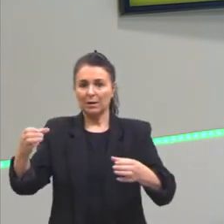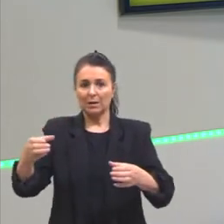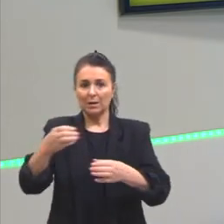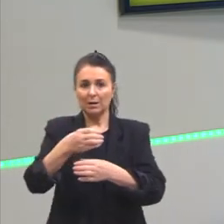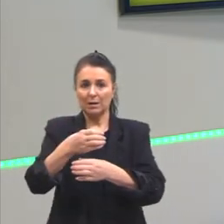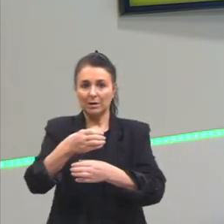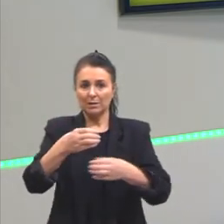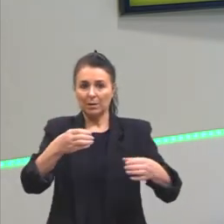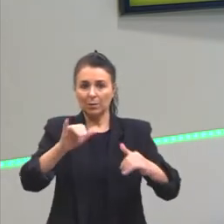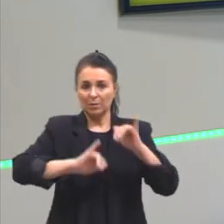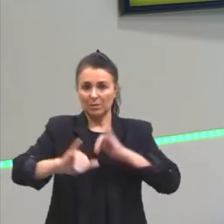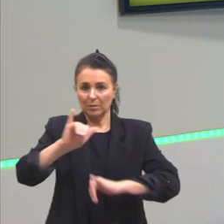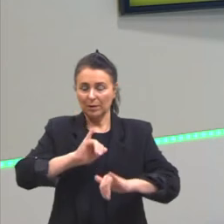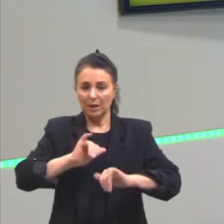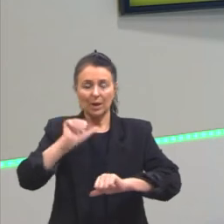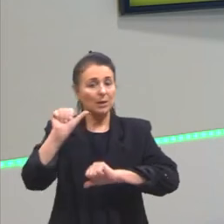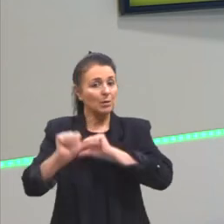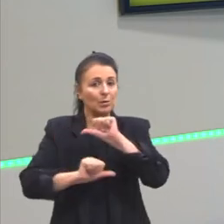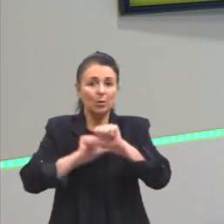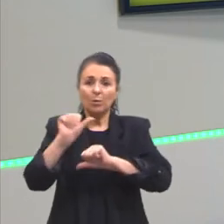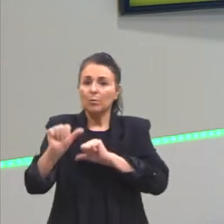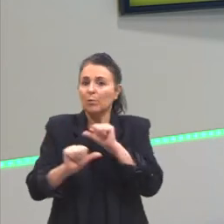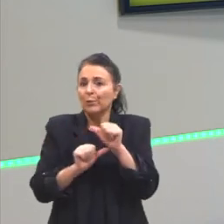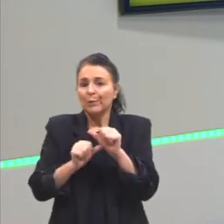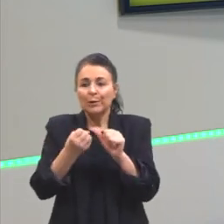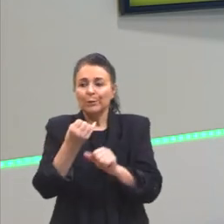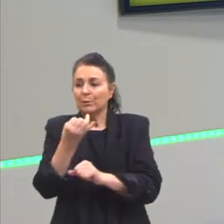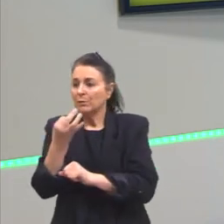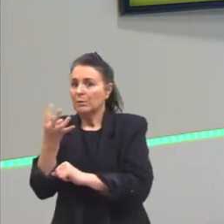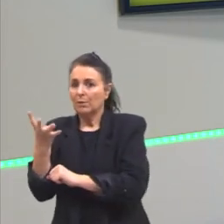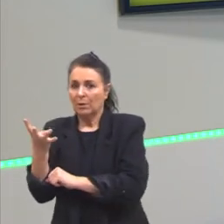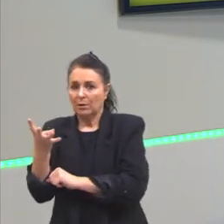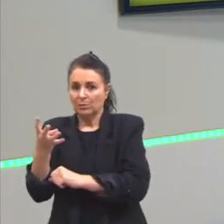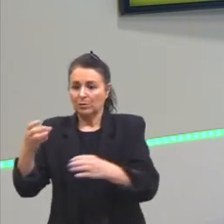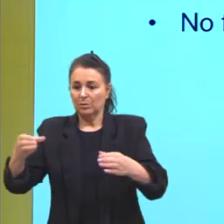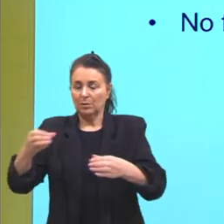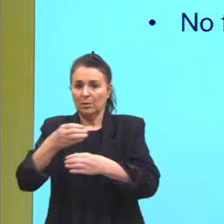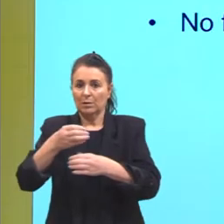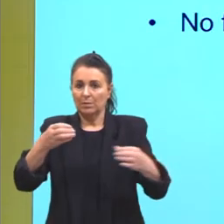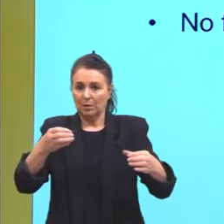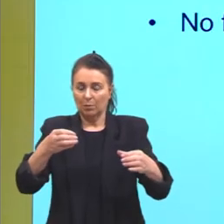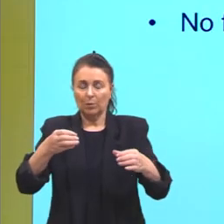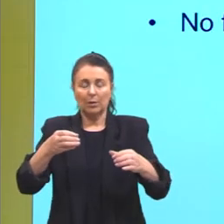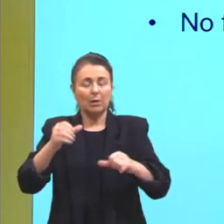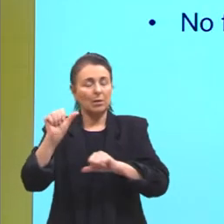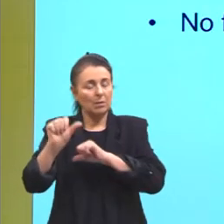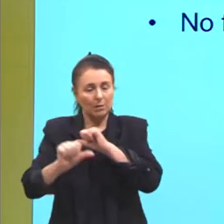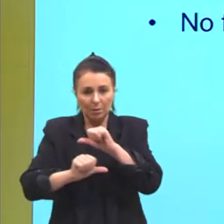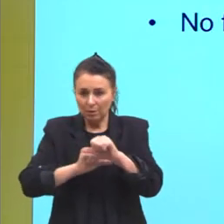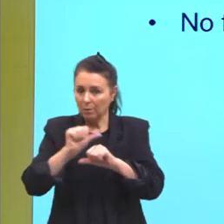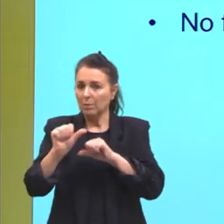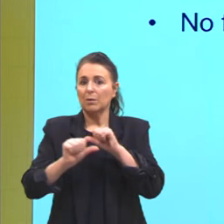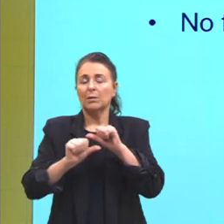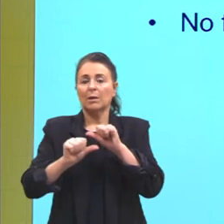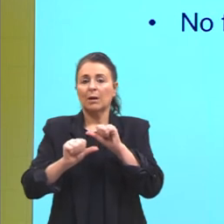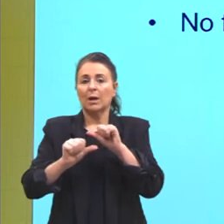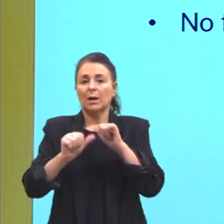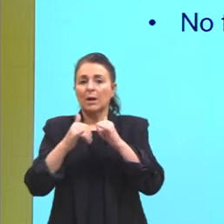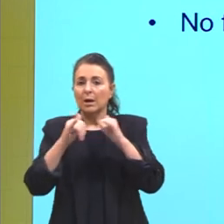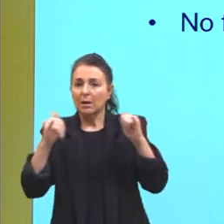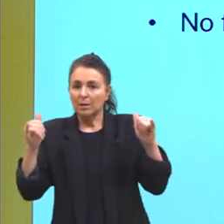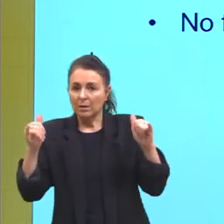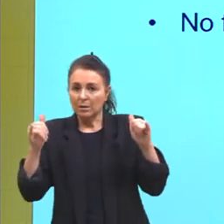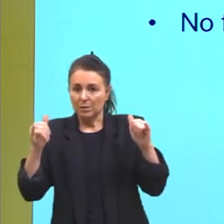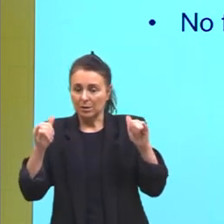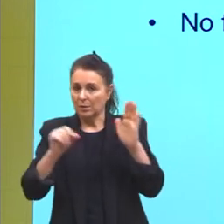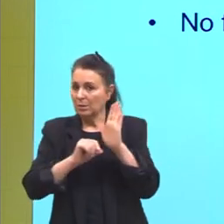Eles não vão alterar o rendimento da reação. Também não alteram a energia, o ΔH da reação. Eles só vão